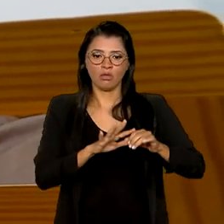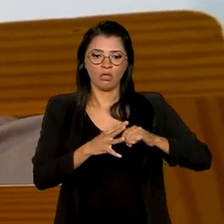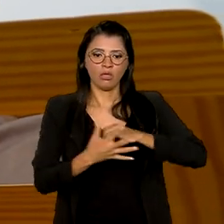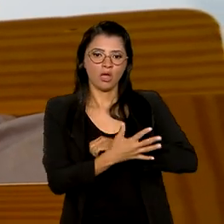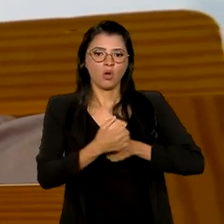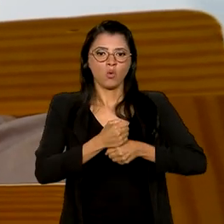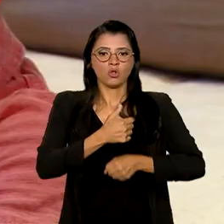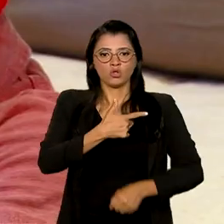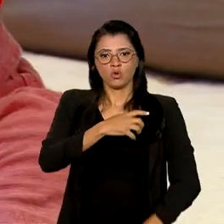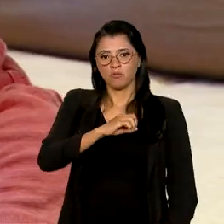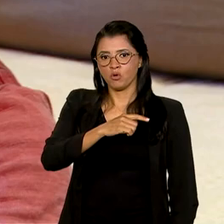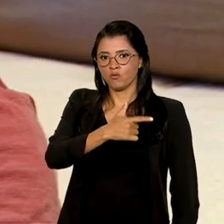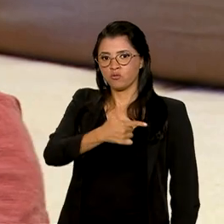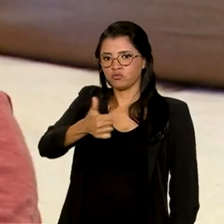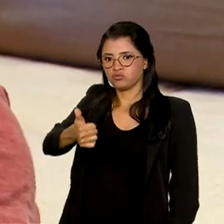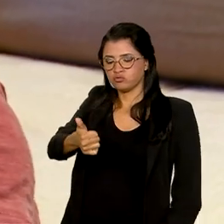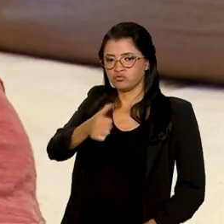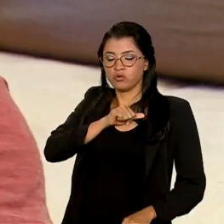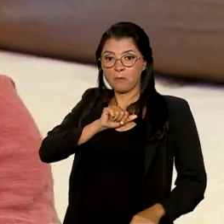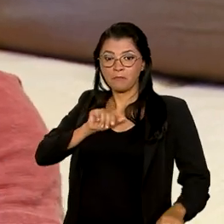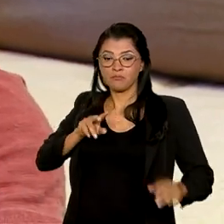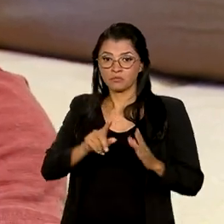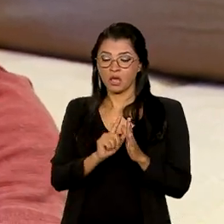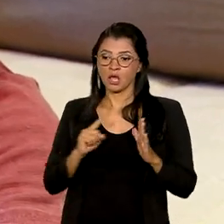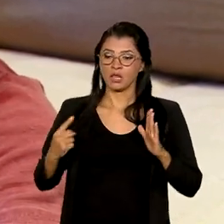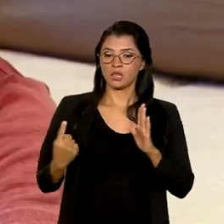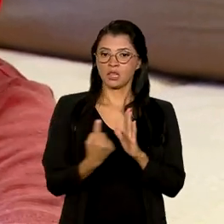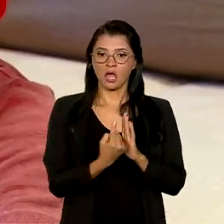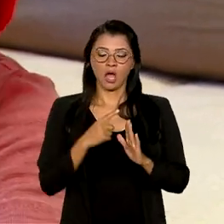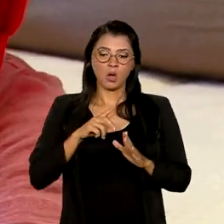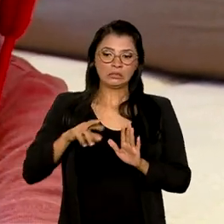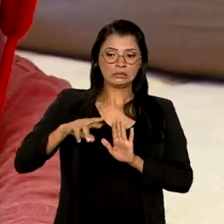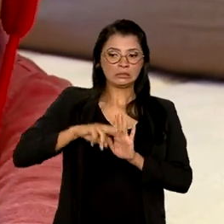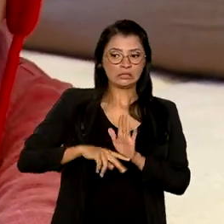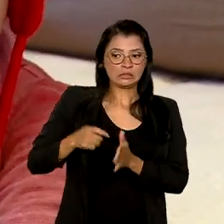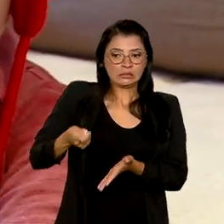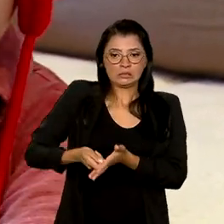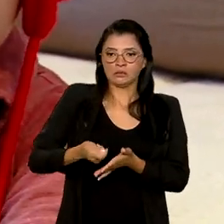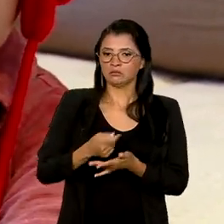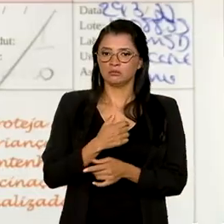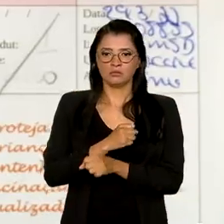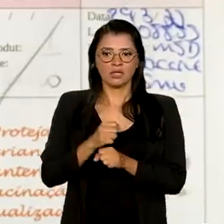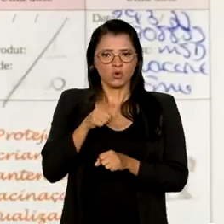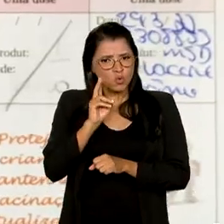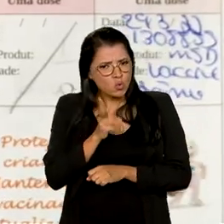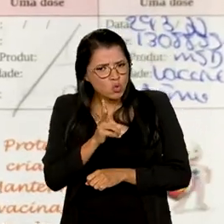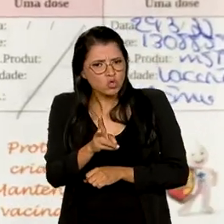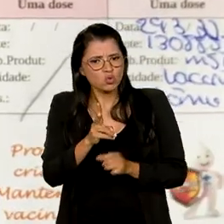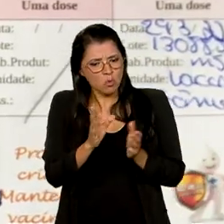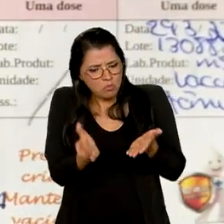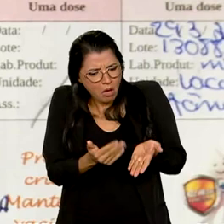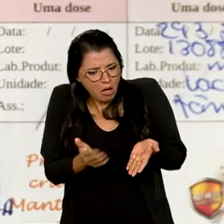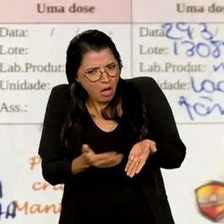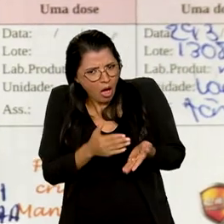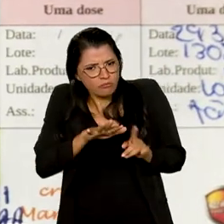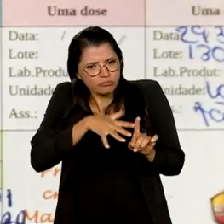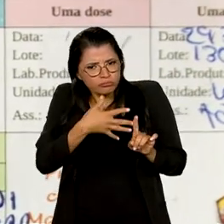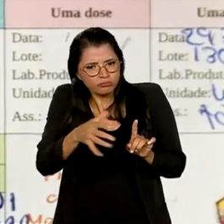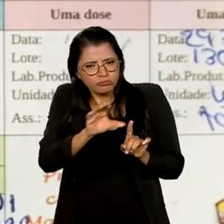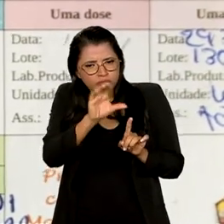2021. Lockdown, restrições, nada impediu que cumprissem todo o calendário